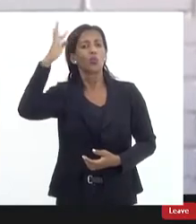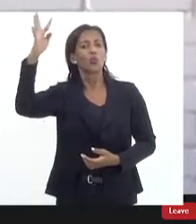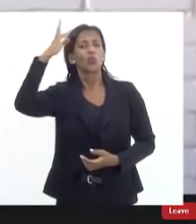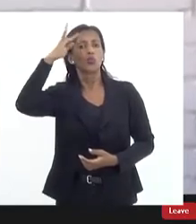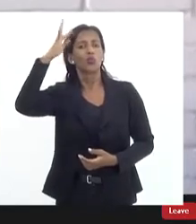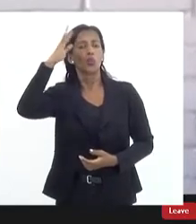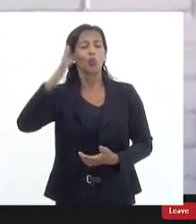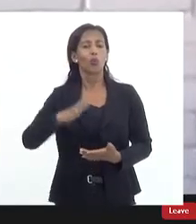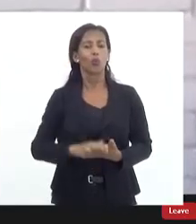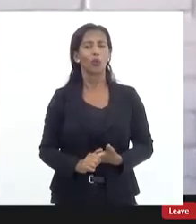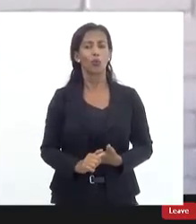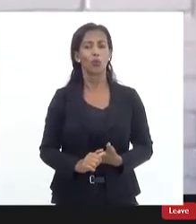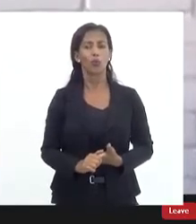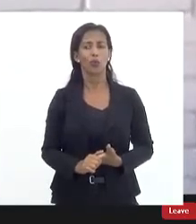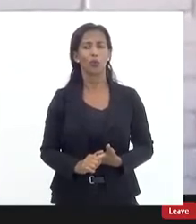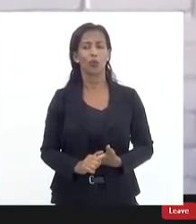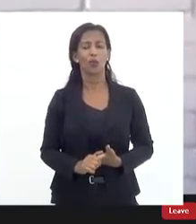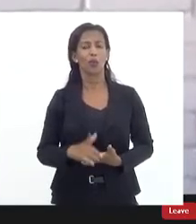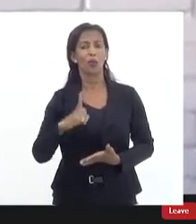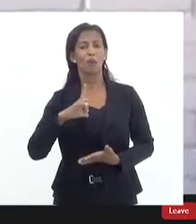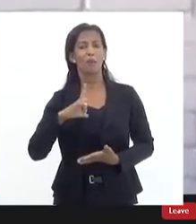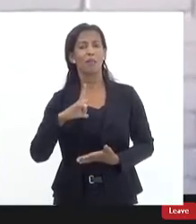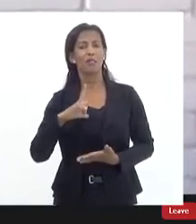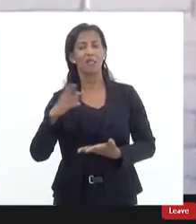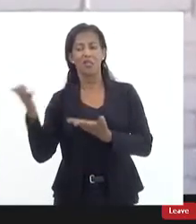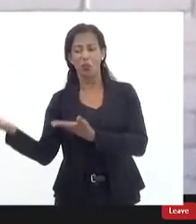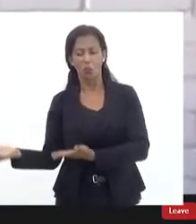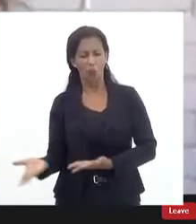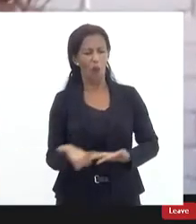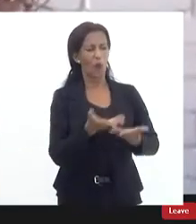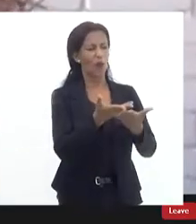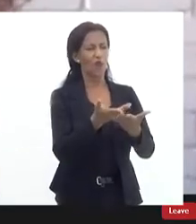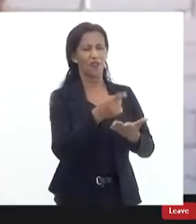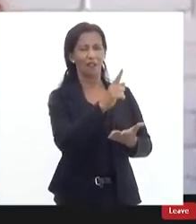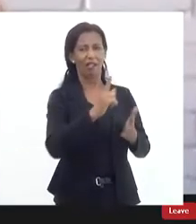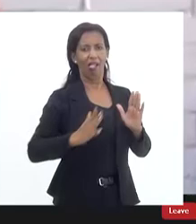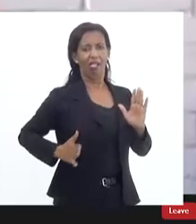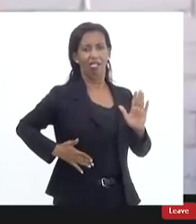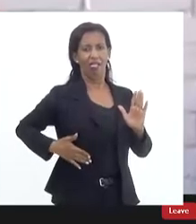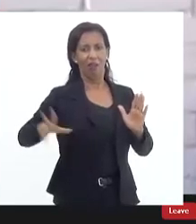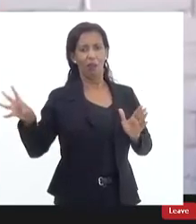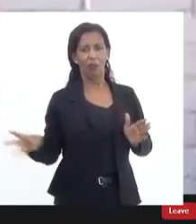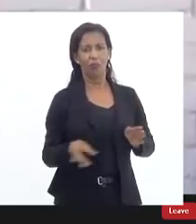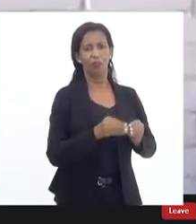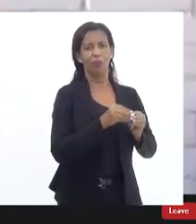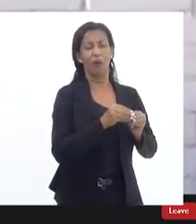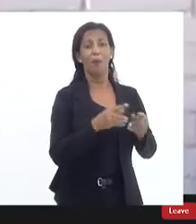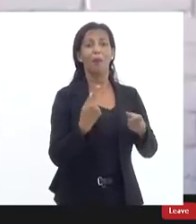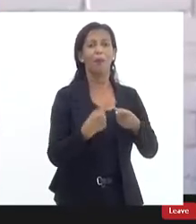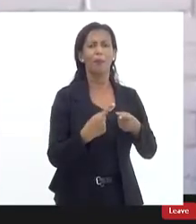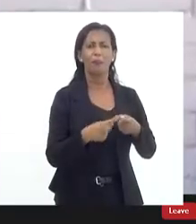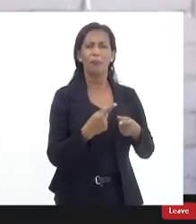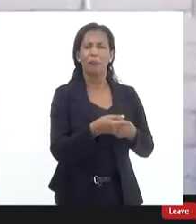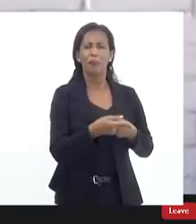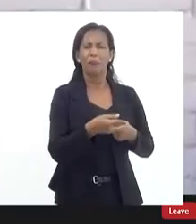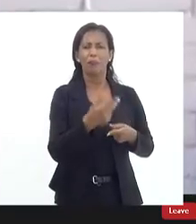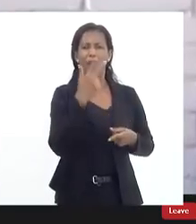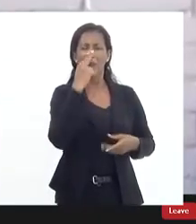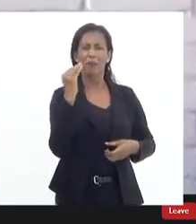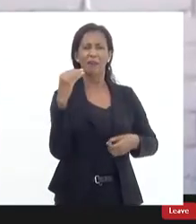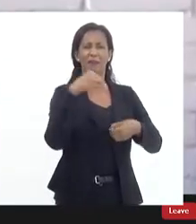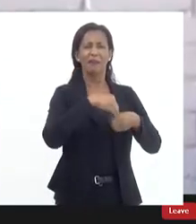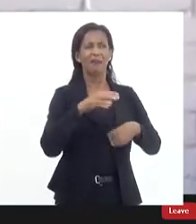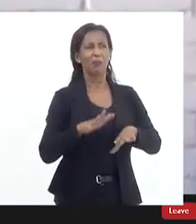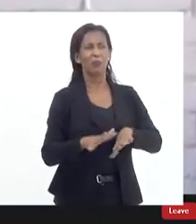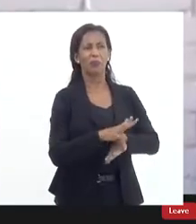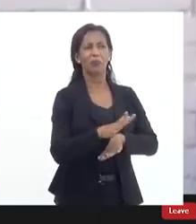a fazerem parte das quadrilhas e crimes organizados que se incluem que se entranharam nas